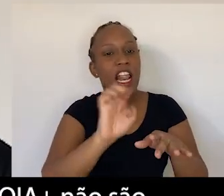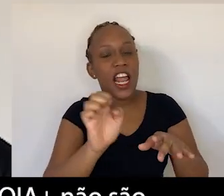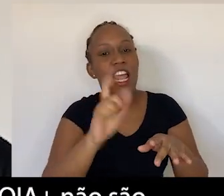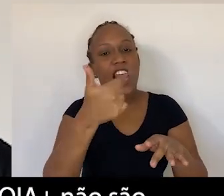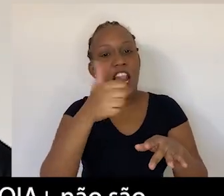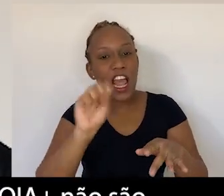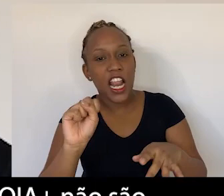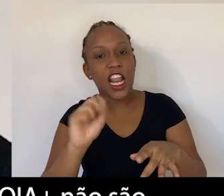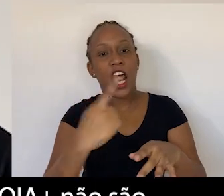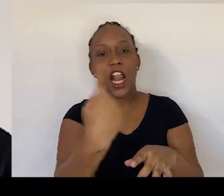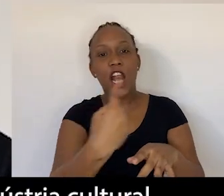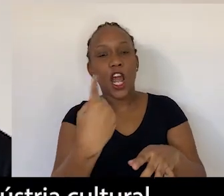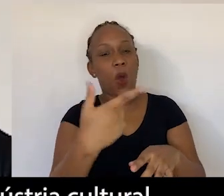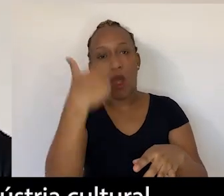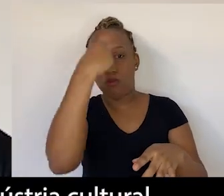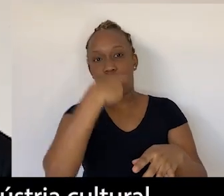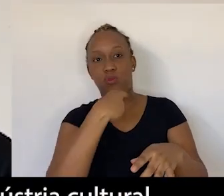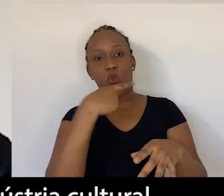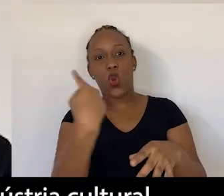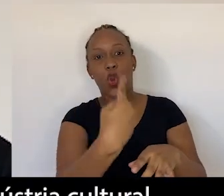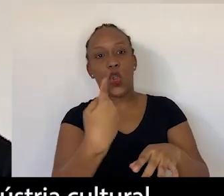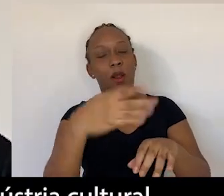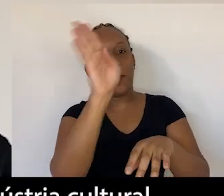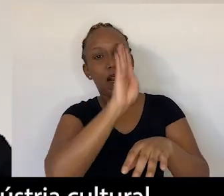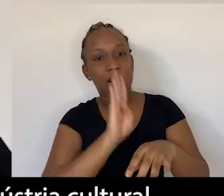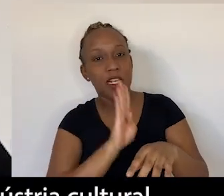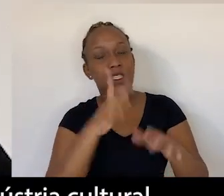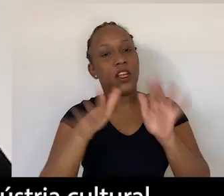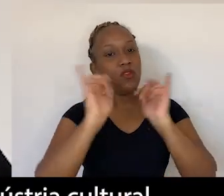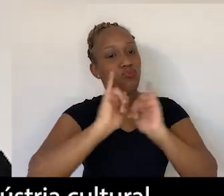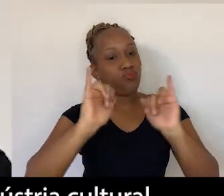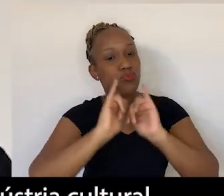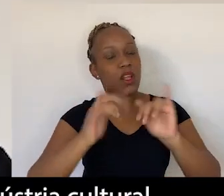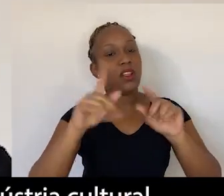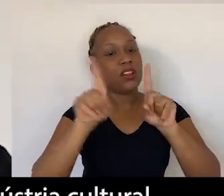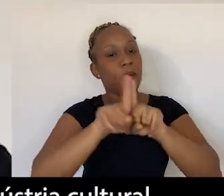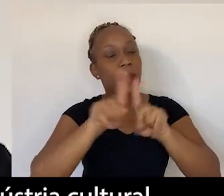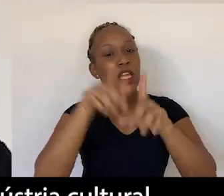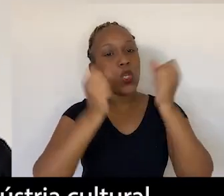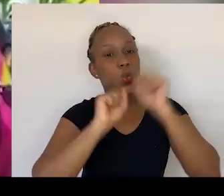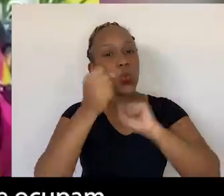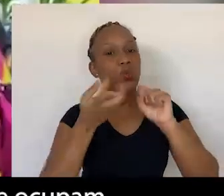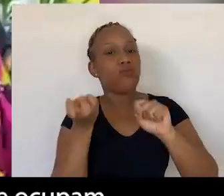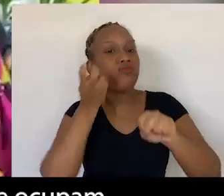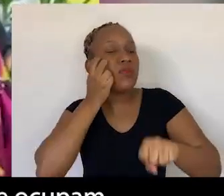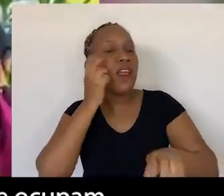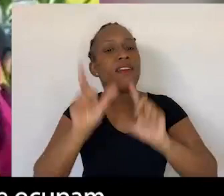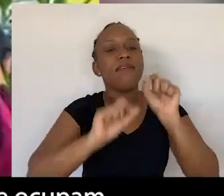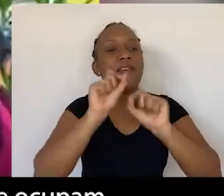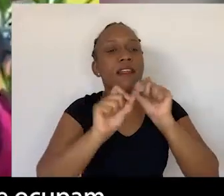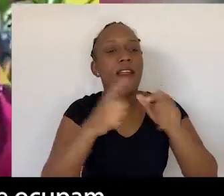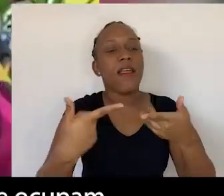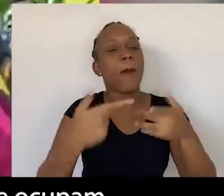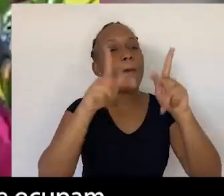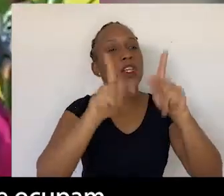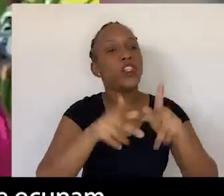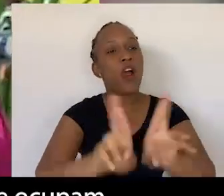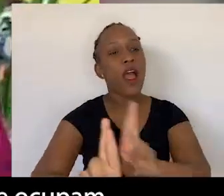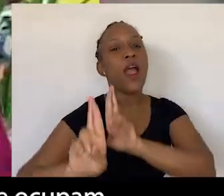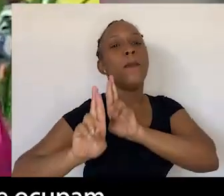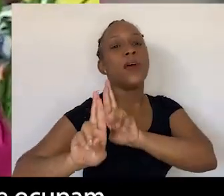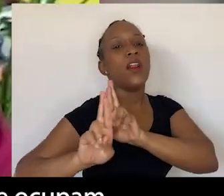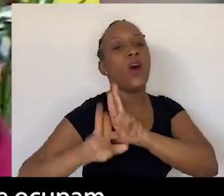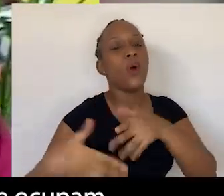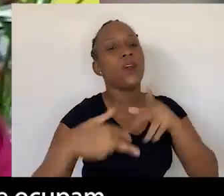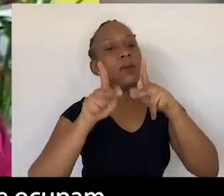LGBTQIA+, não são a cara do nosso país, na mídia hegemônica e na indústria cultural. Quem são e quem